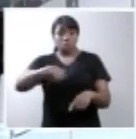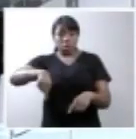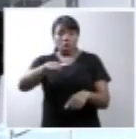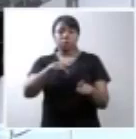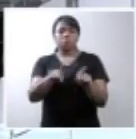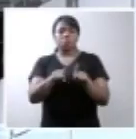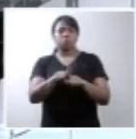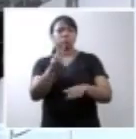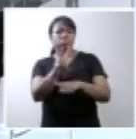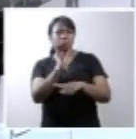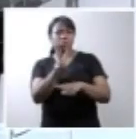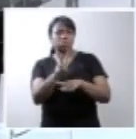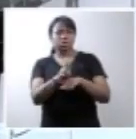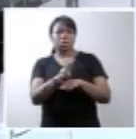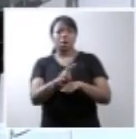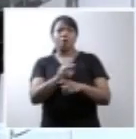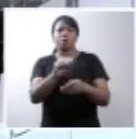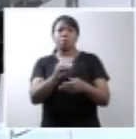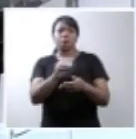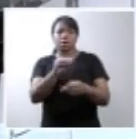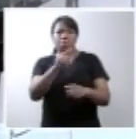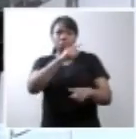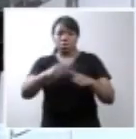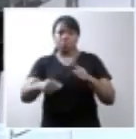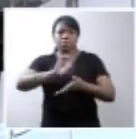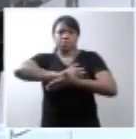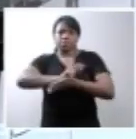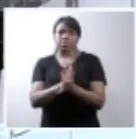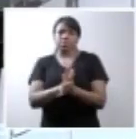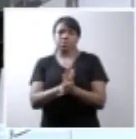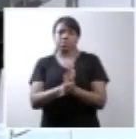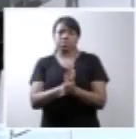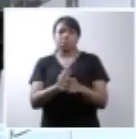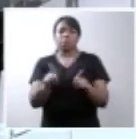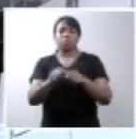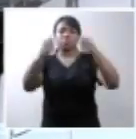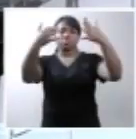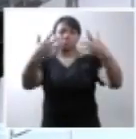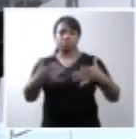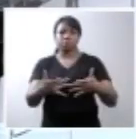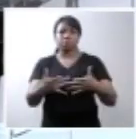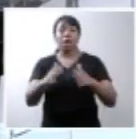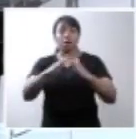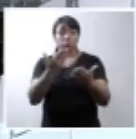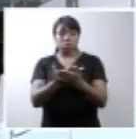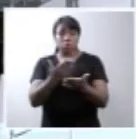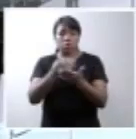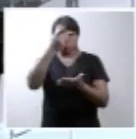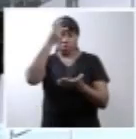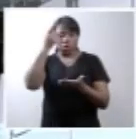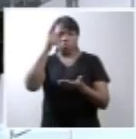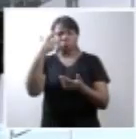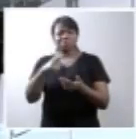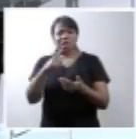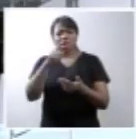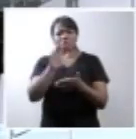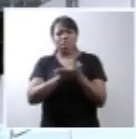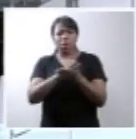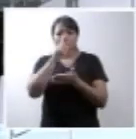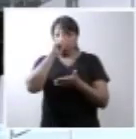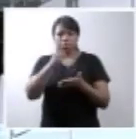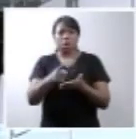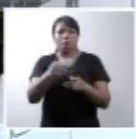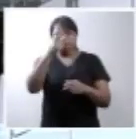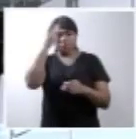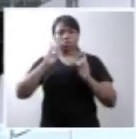comunicação pela não discriminação. Um esclarecimento. A Escola de Gente não tem mandato para representar as pessoas